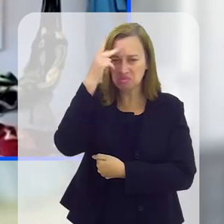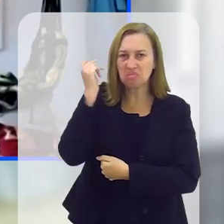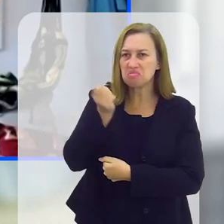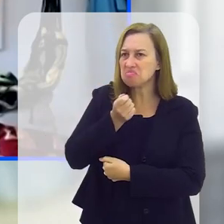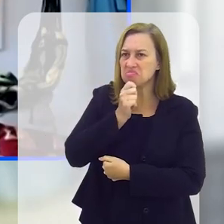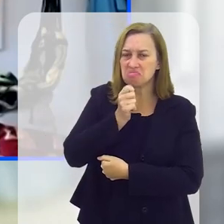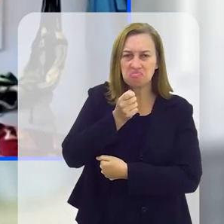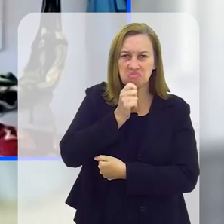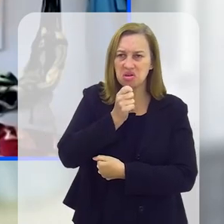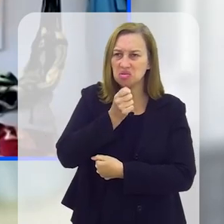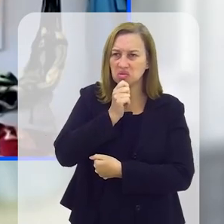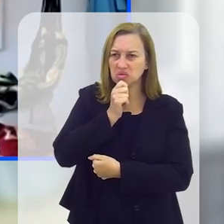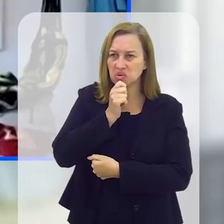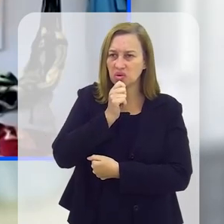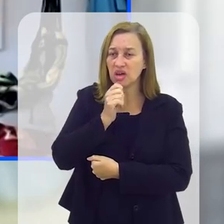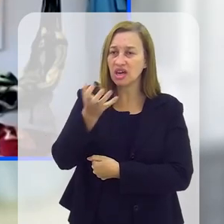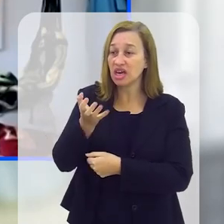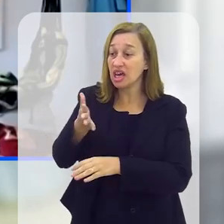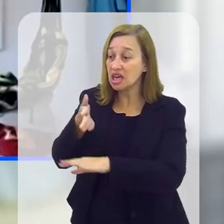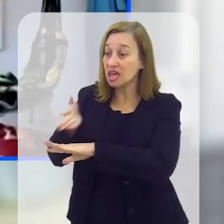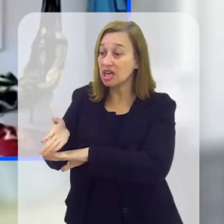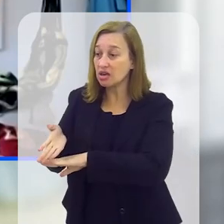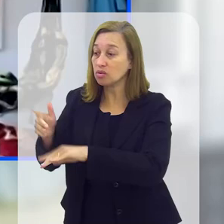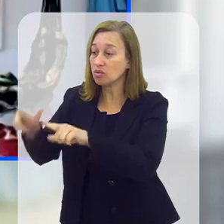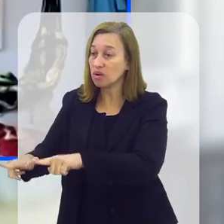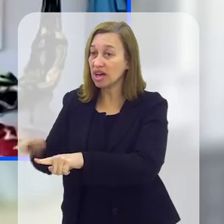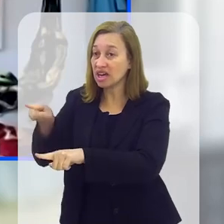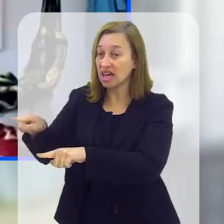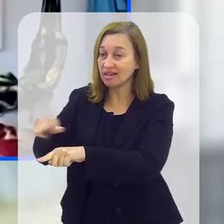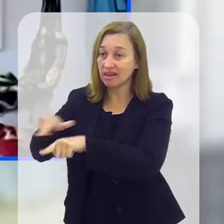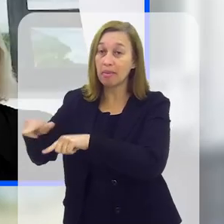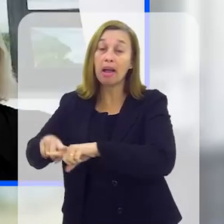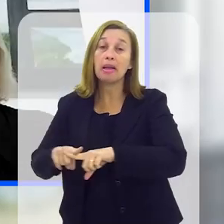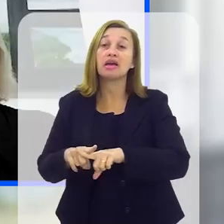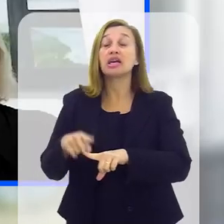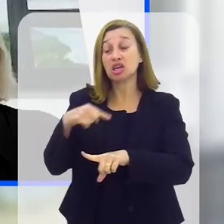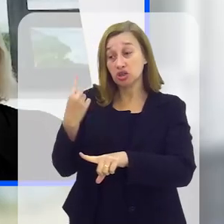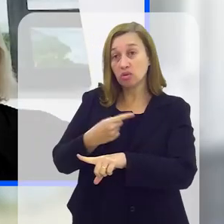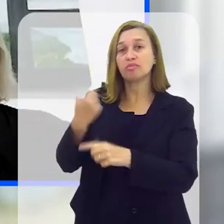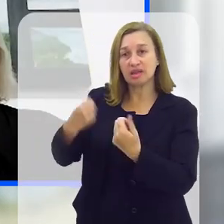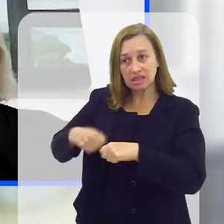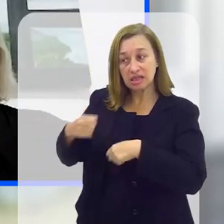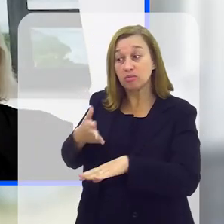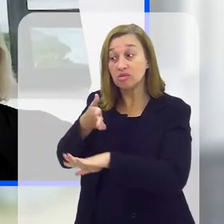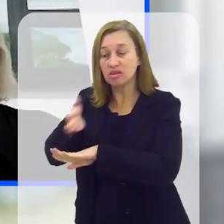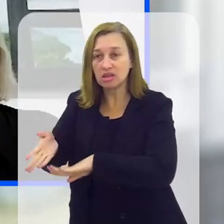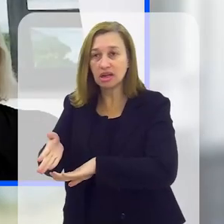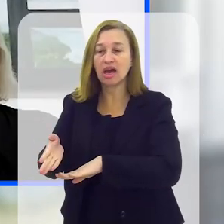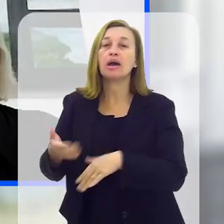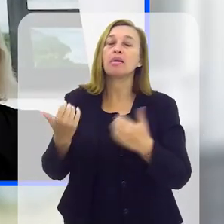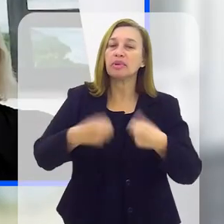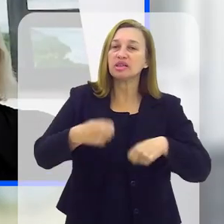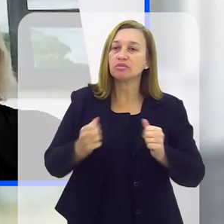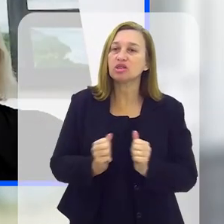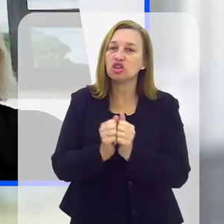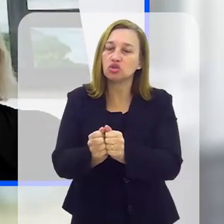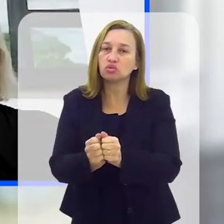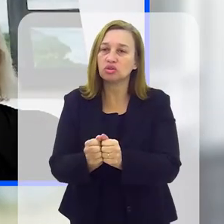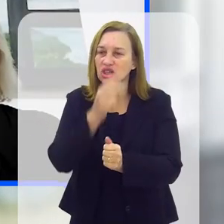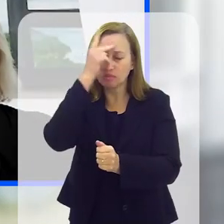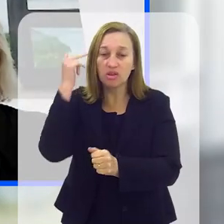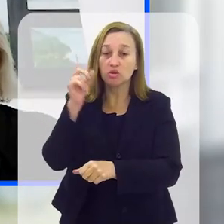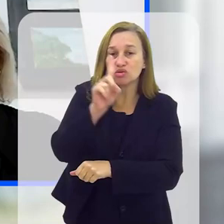onde ninguém quer ir, é onde ela está e é onde nós devemos estar. Nós devemos estar juntos daqueles que são